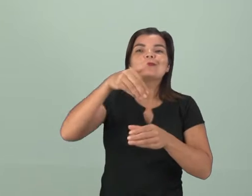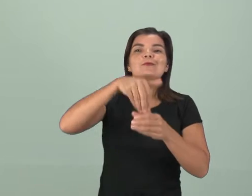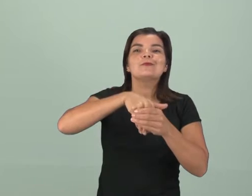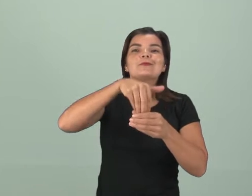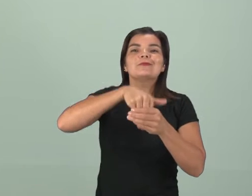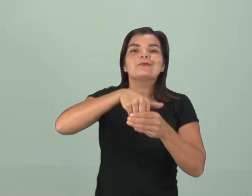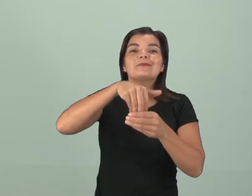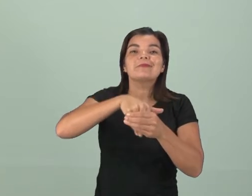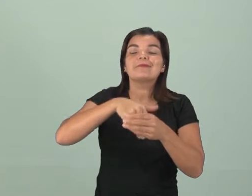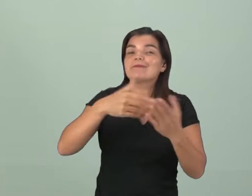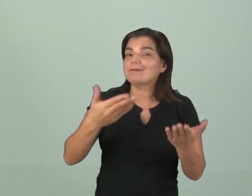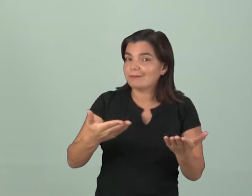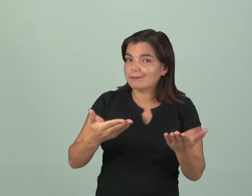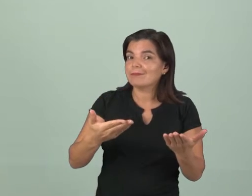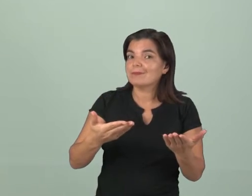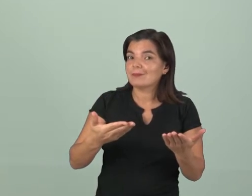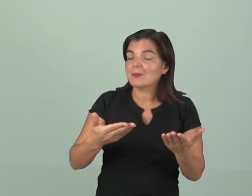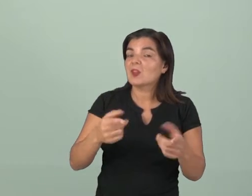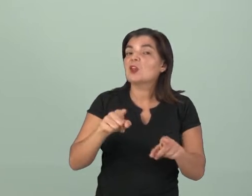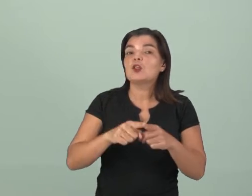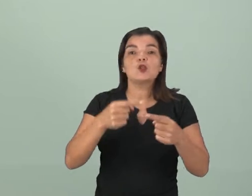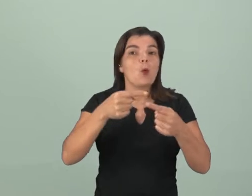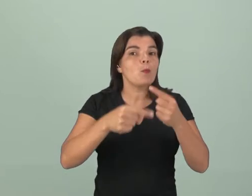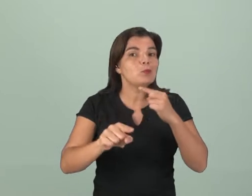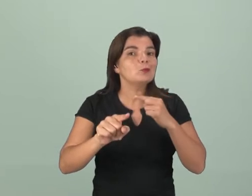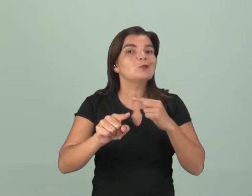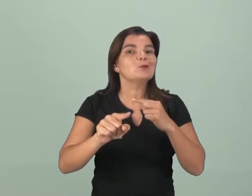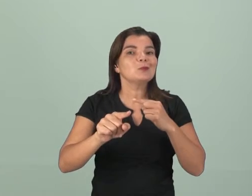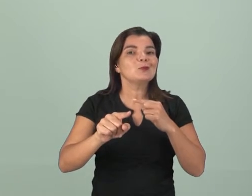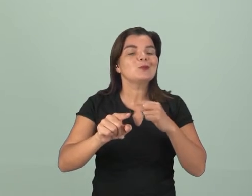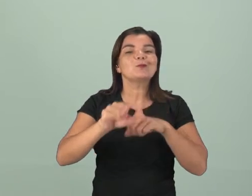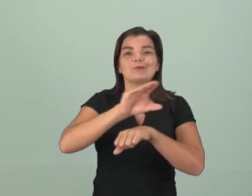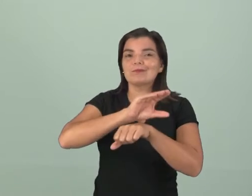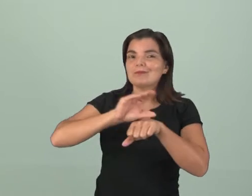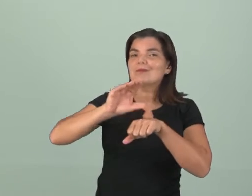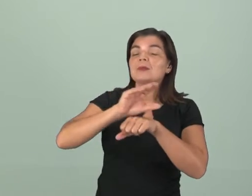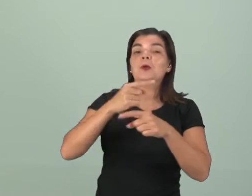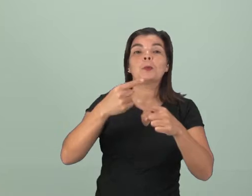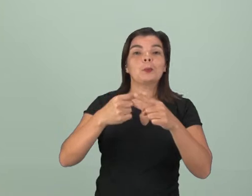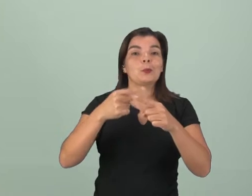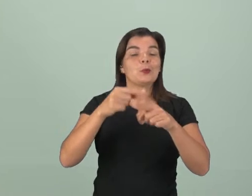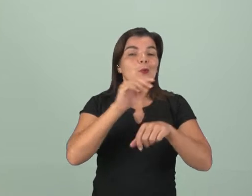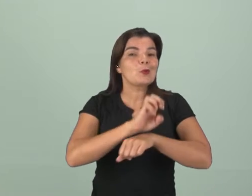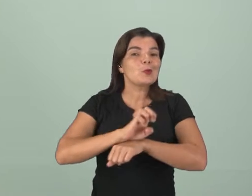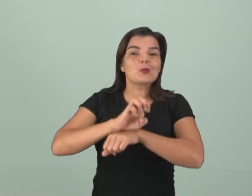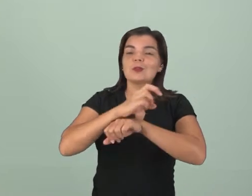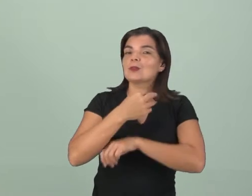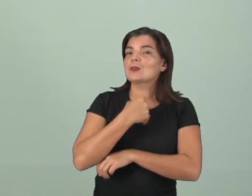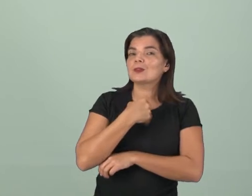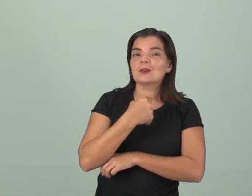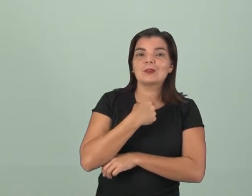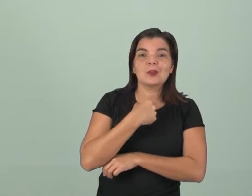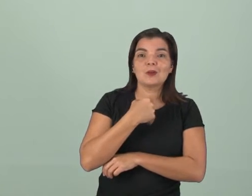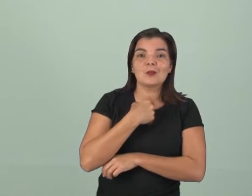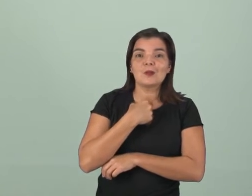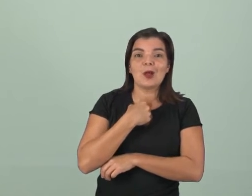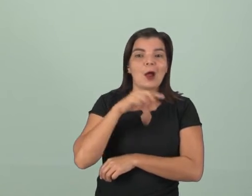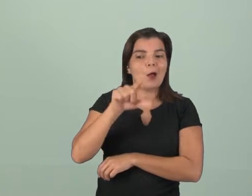Votos. Isso é uma violação da Constituição, porque o Estado não pode